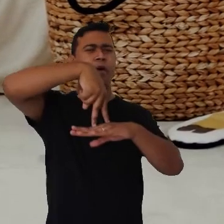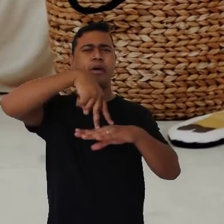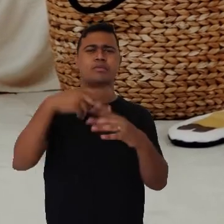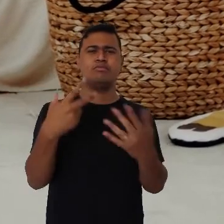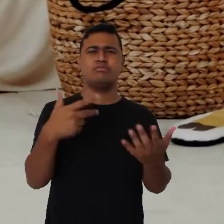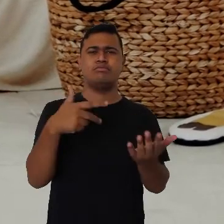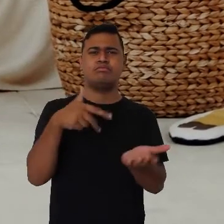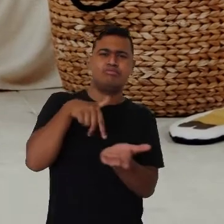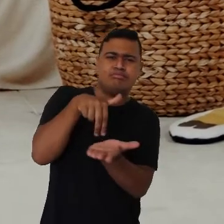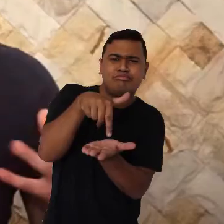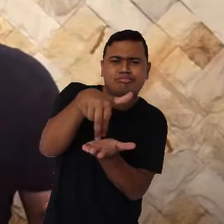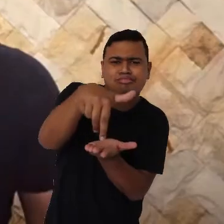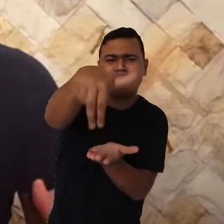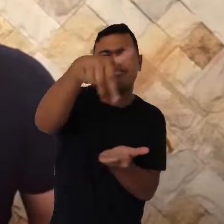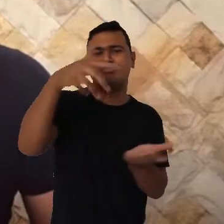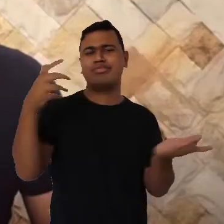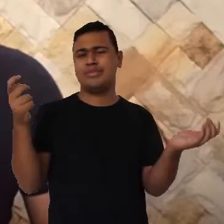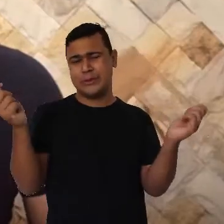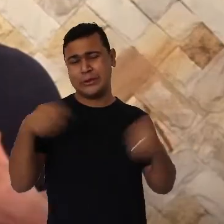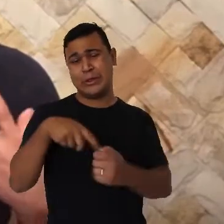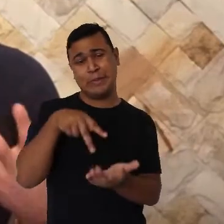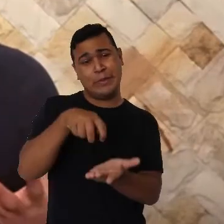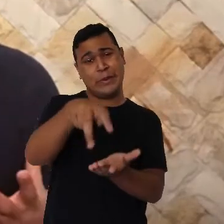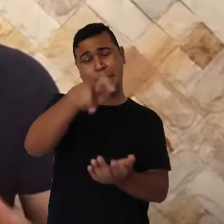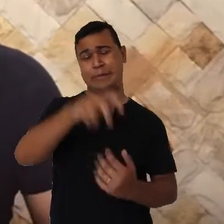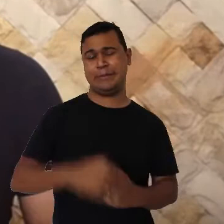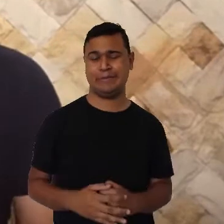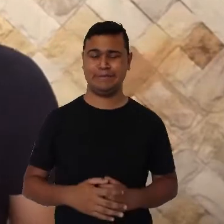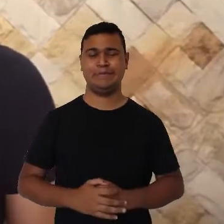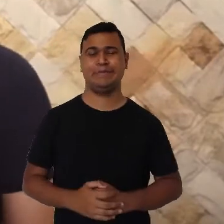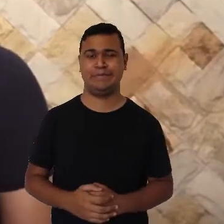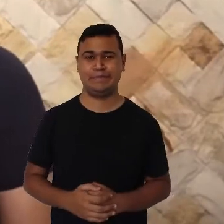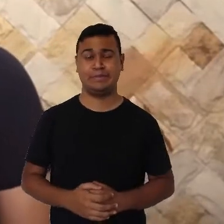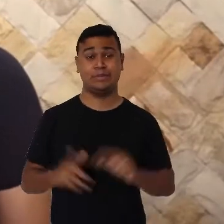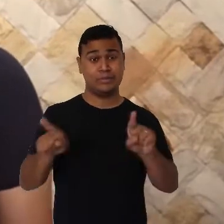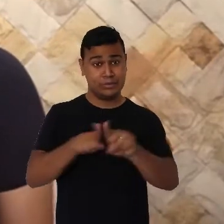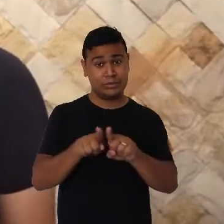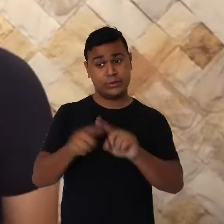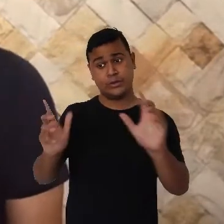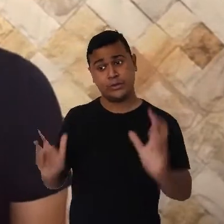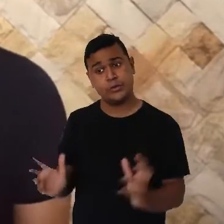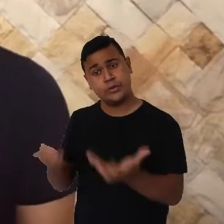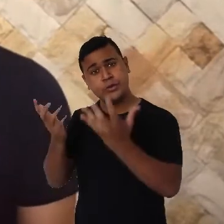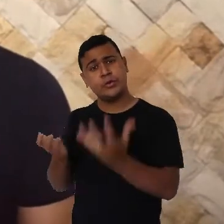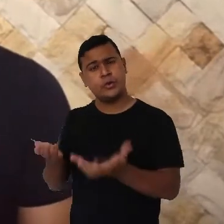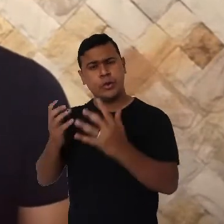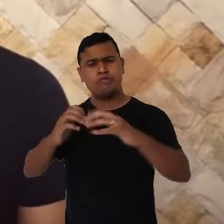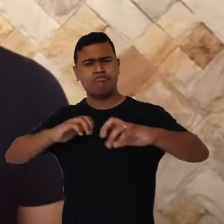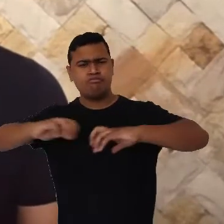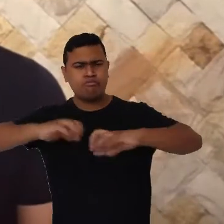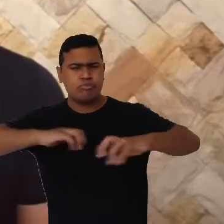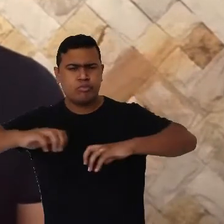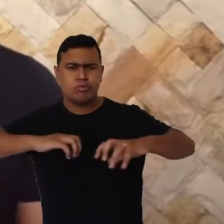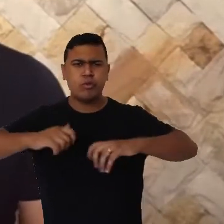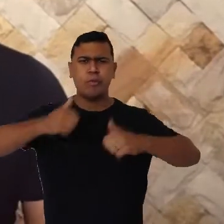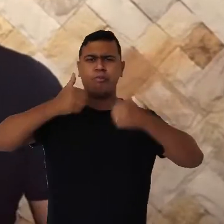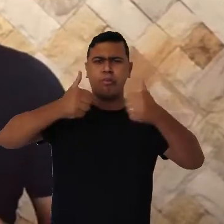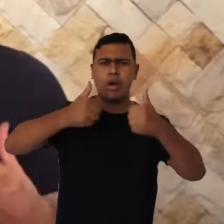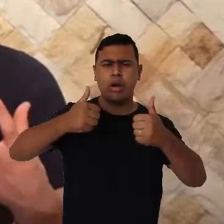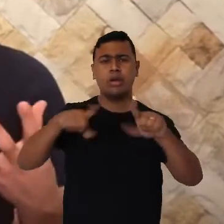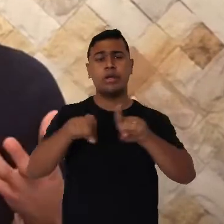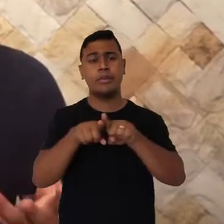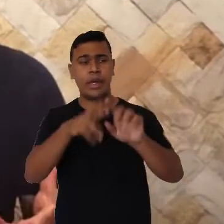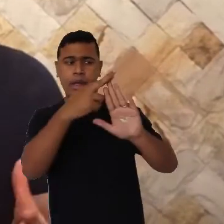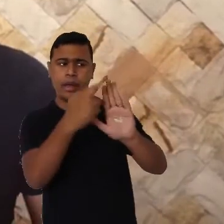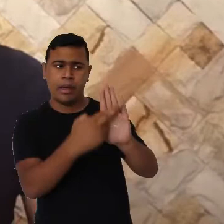reeninha reta e assim por diante. Além de estimular a coordenação motora e a capacidade de seguir regras, a